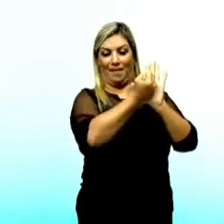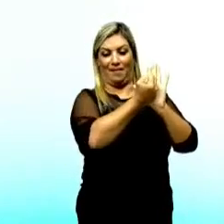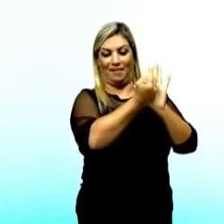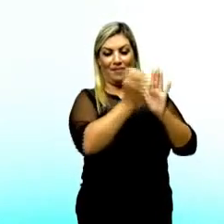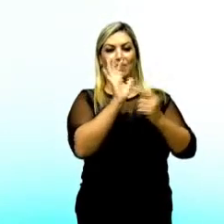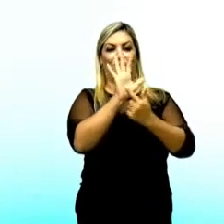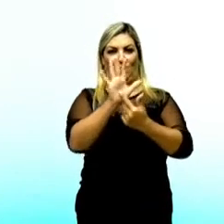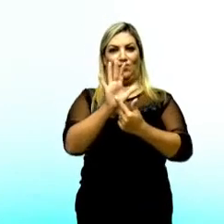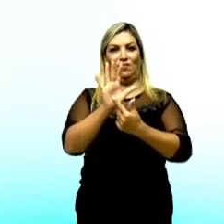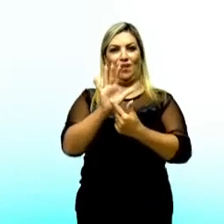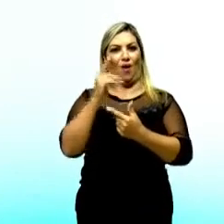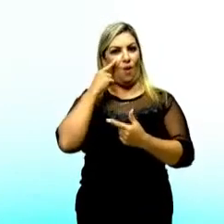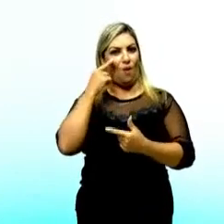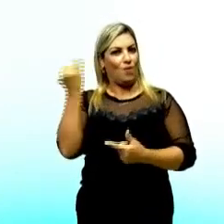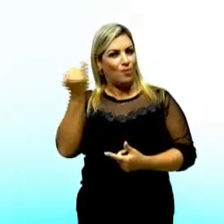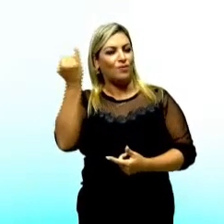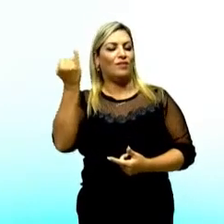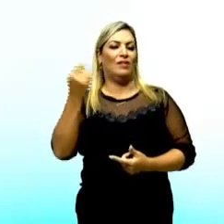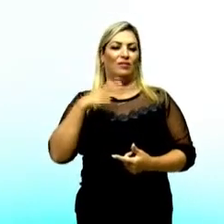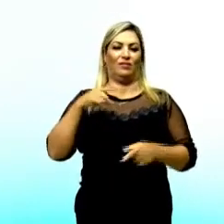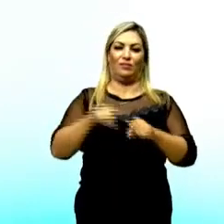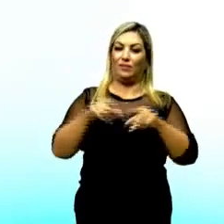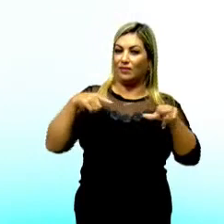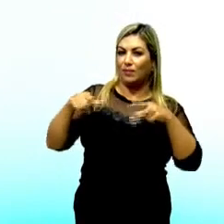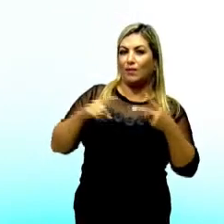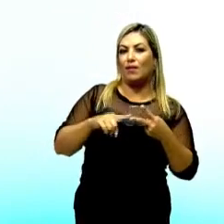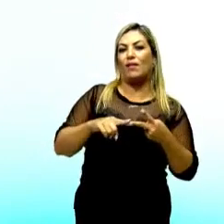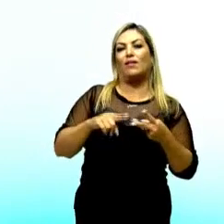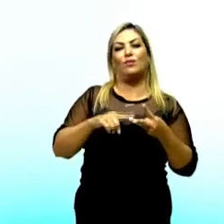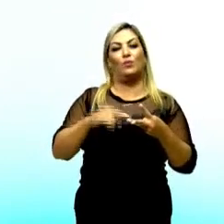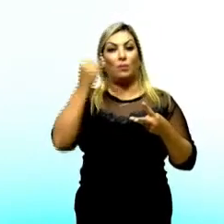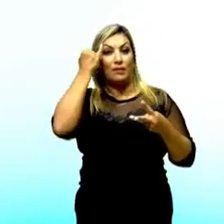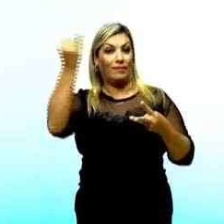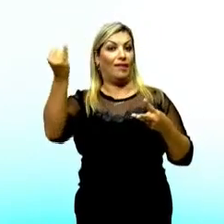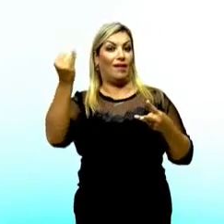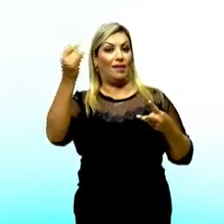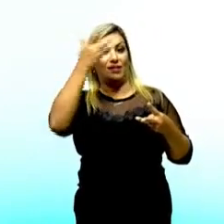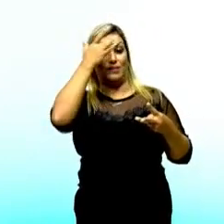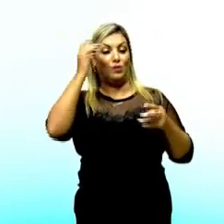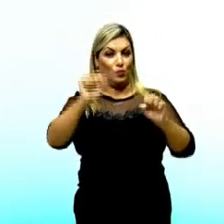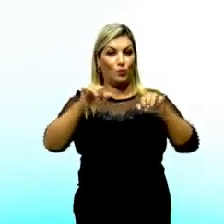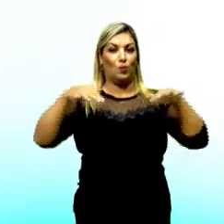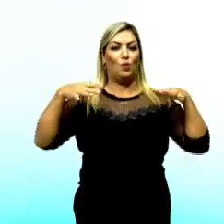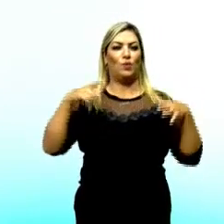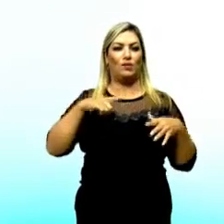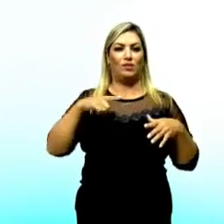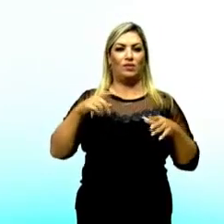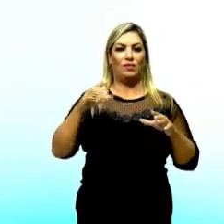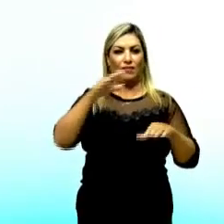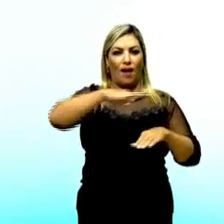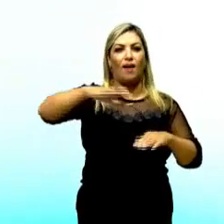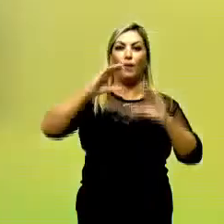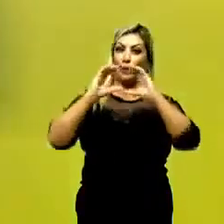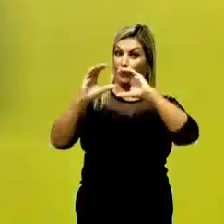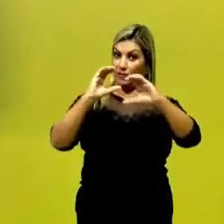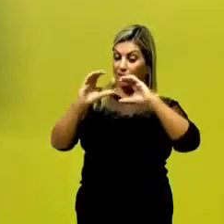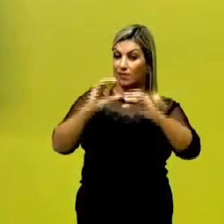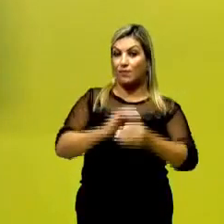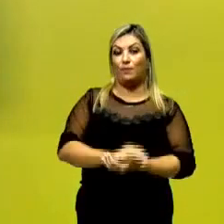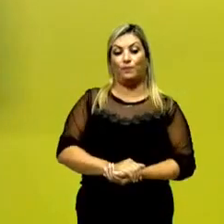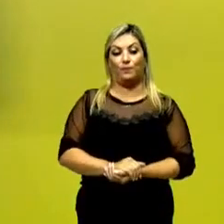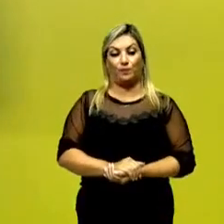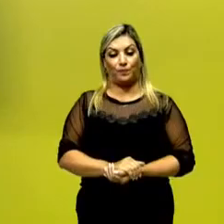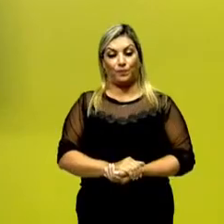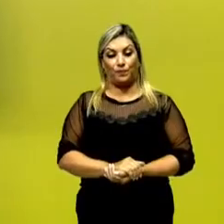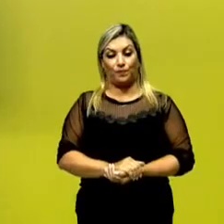produto, serviço ou mesmo uma ideia para um público definido em um meio de comunicação. Então, eu